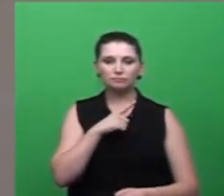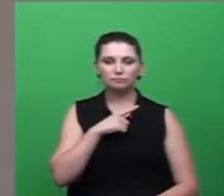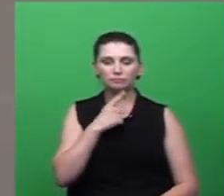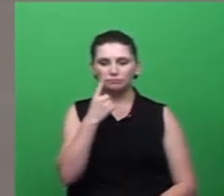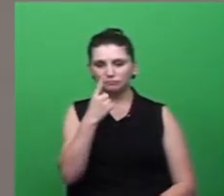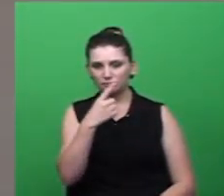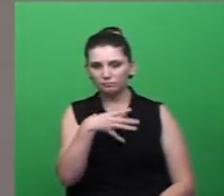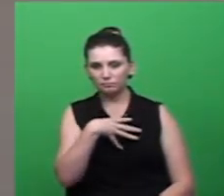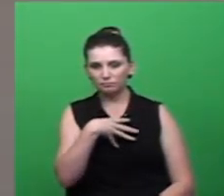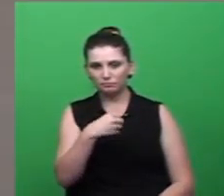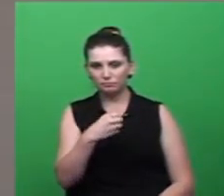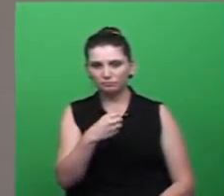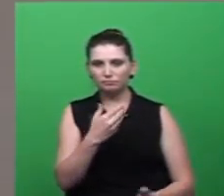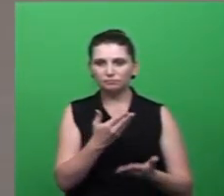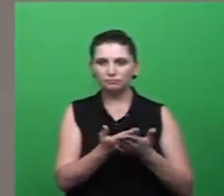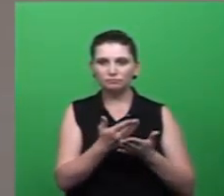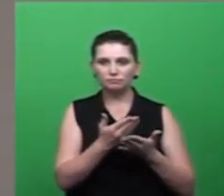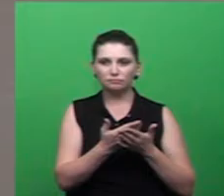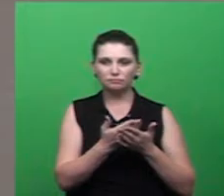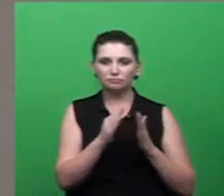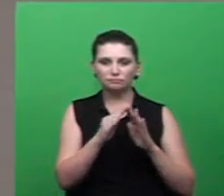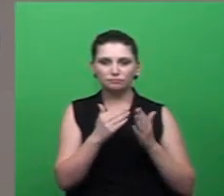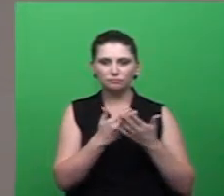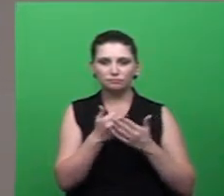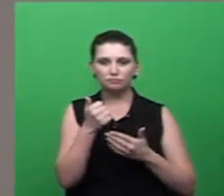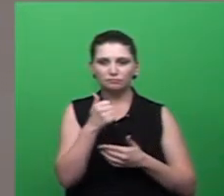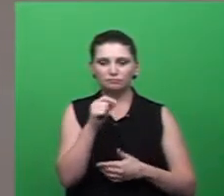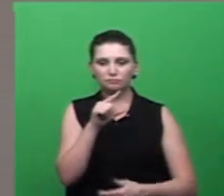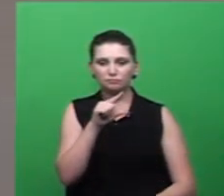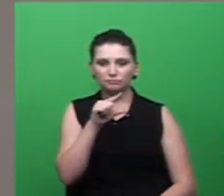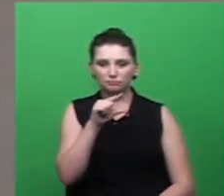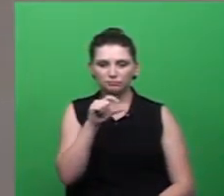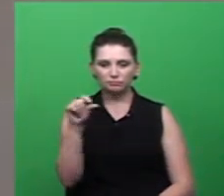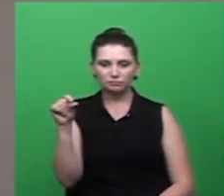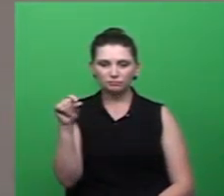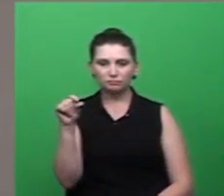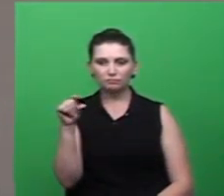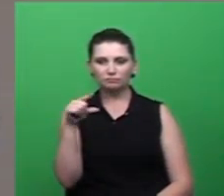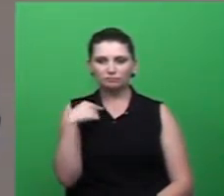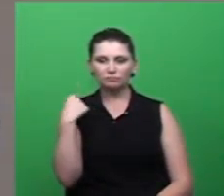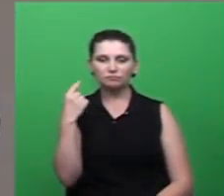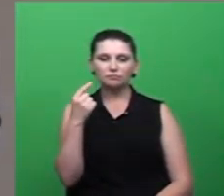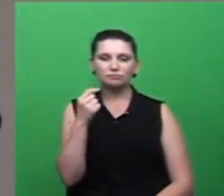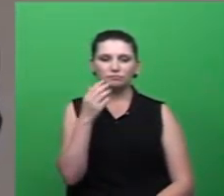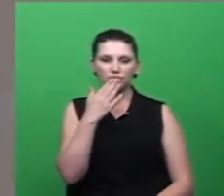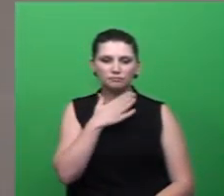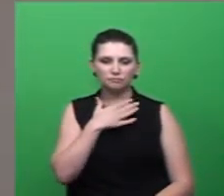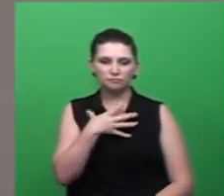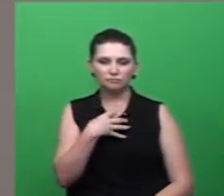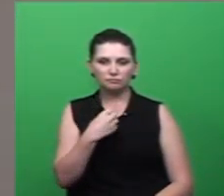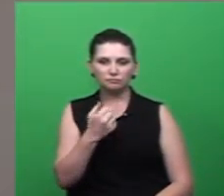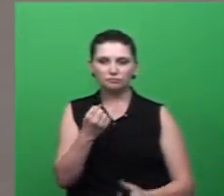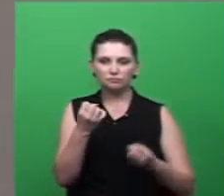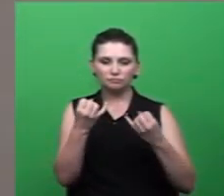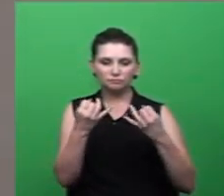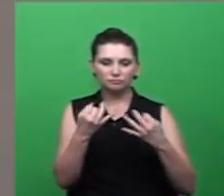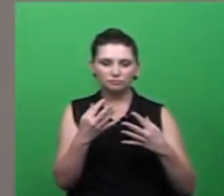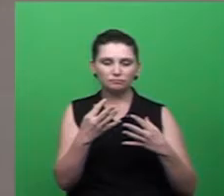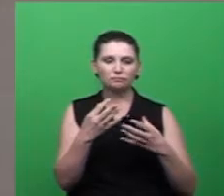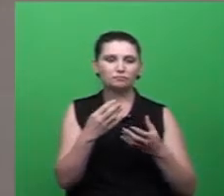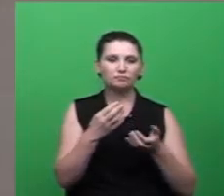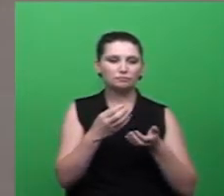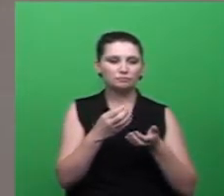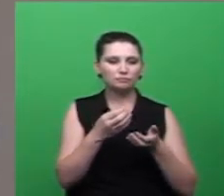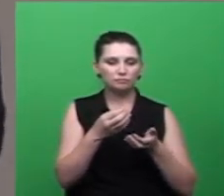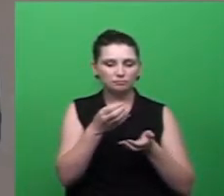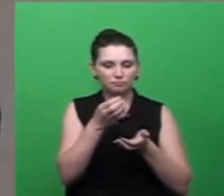lá no colégio da primeira linha que tem 4 anos de idade e ela chegou em casa falando exatamente o que a professora falou para ela é da latinha é